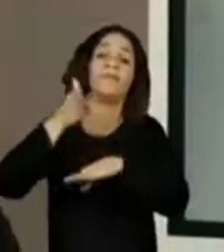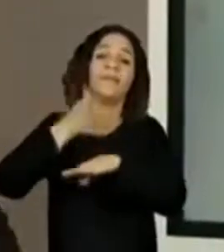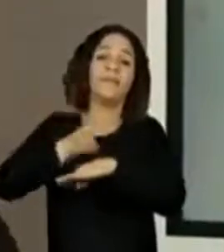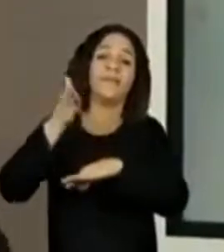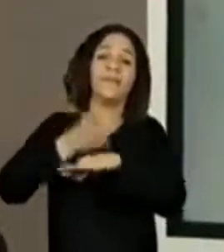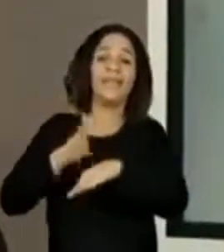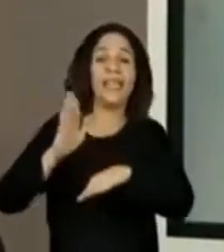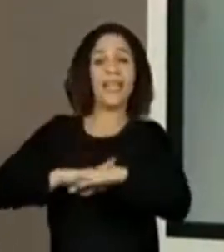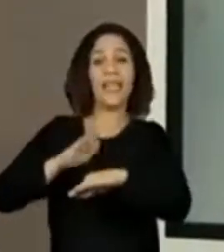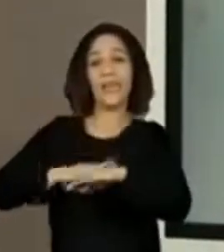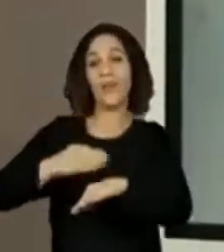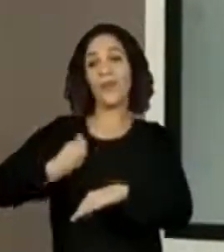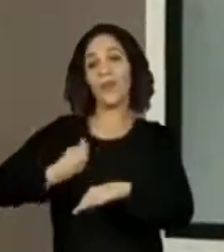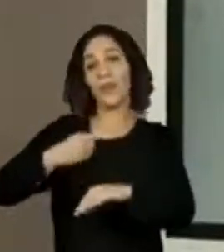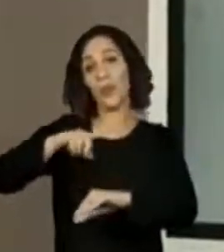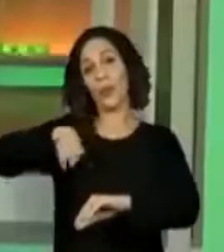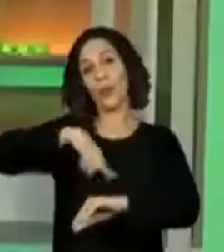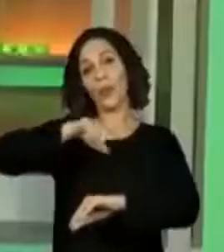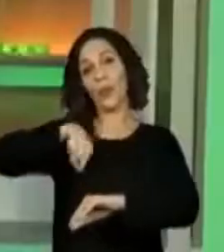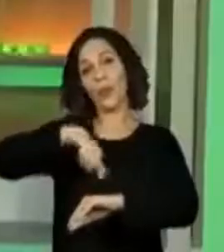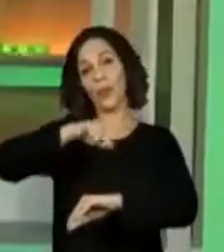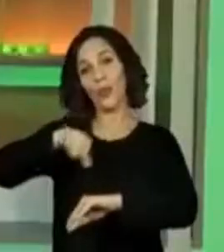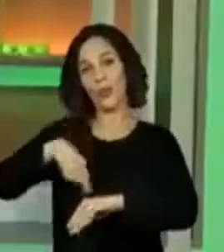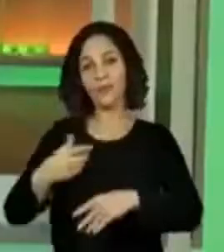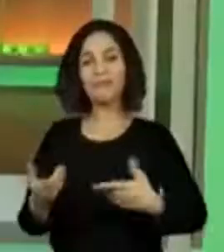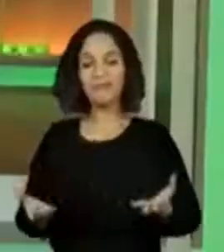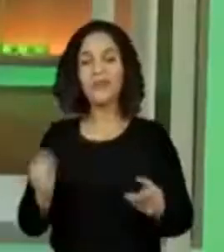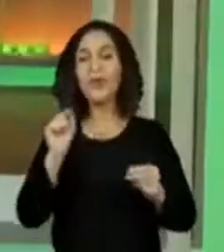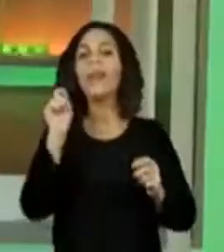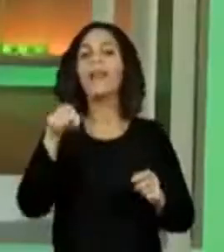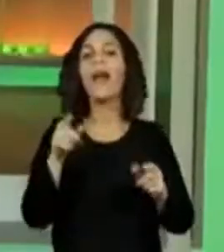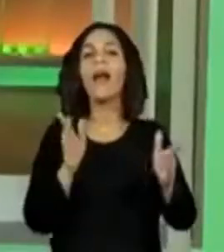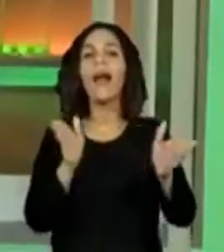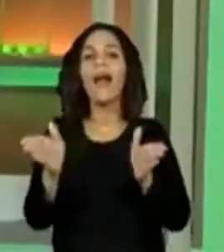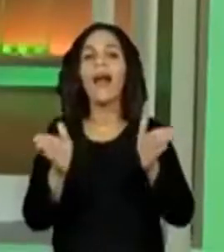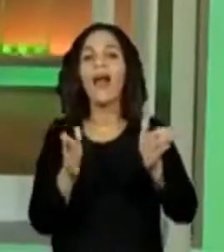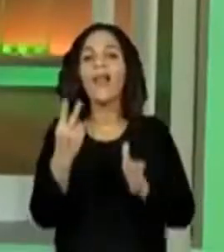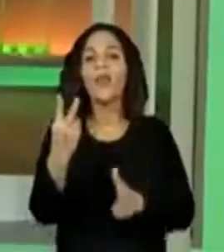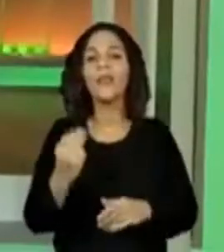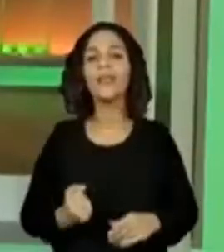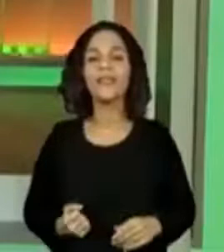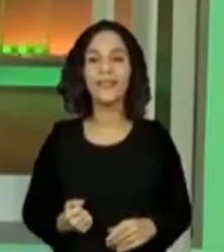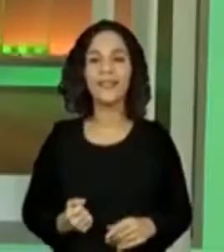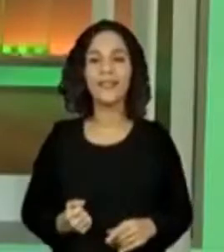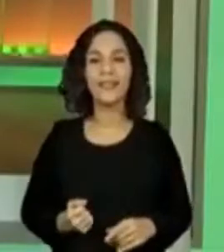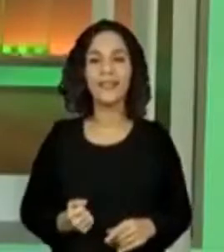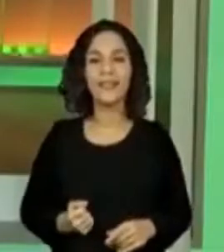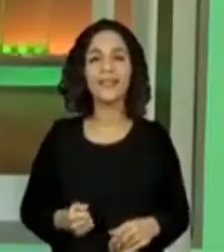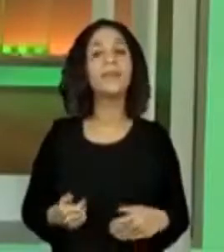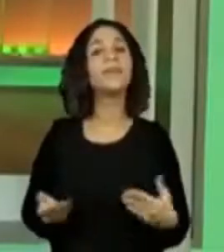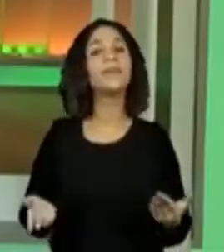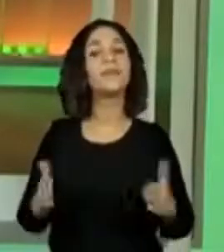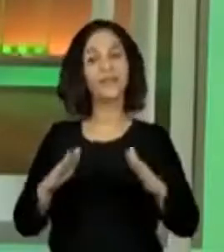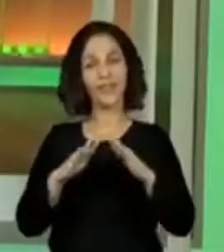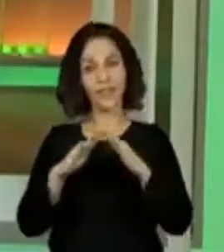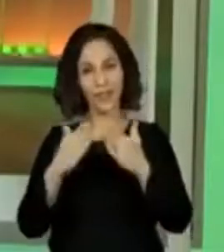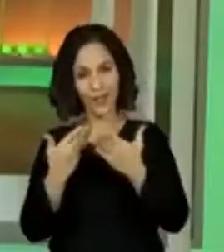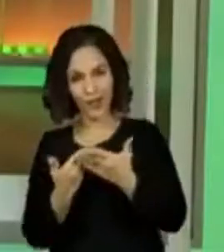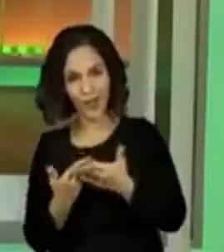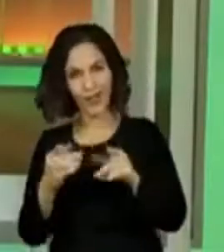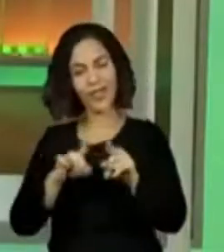tempo da nossa vida. Vamos lá. O que a gente tem aqui? Fazemos na escola e em casa. Nós, ó,